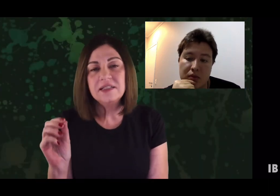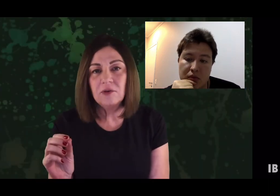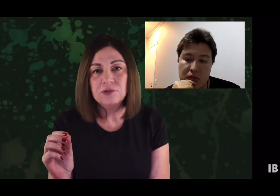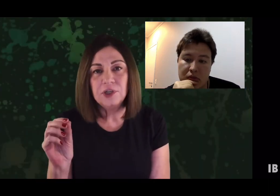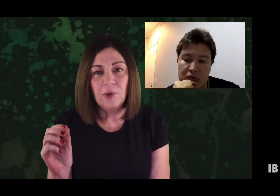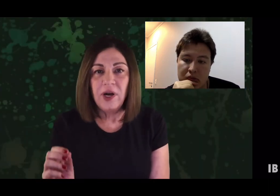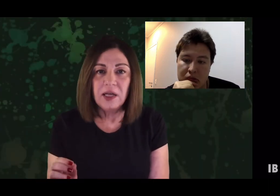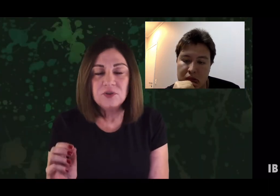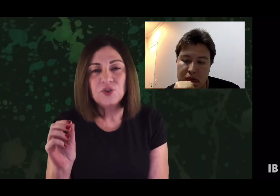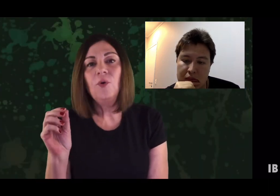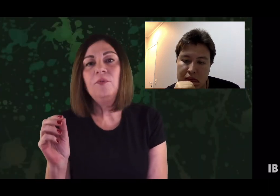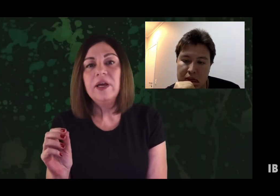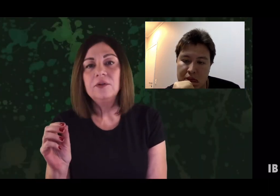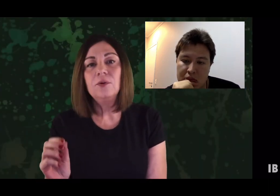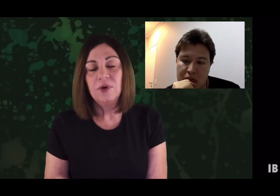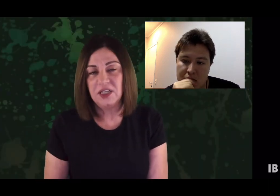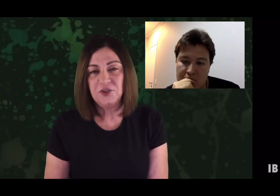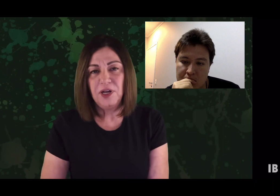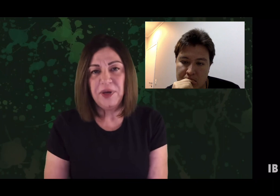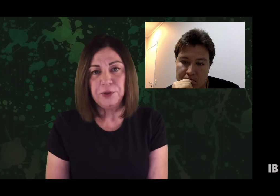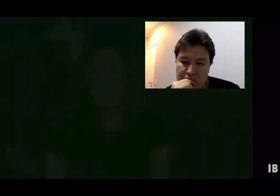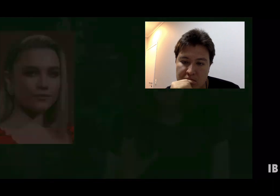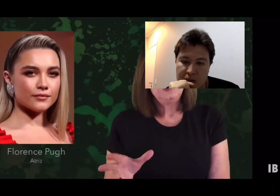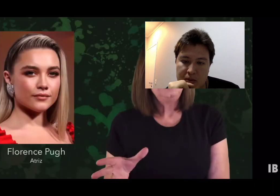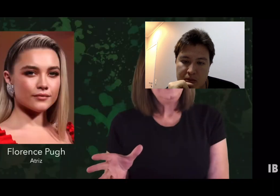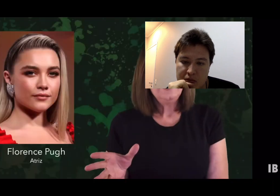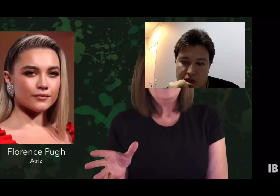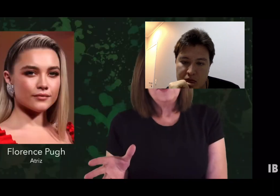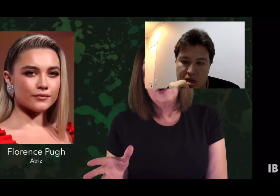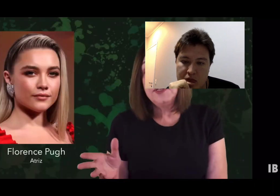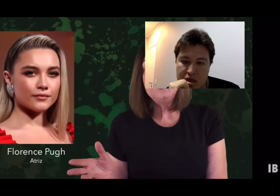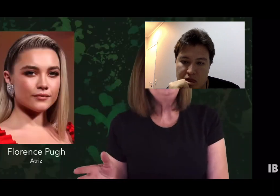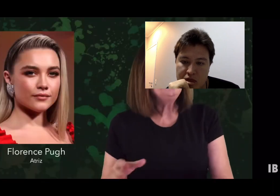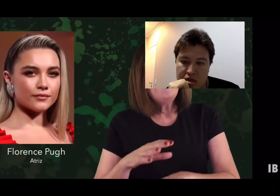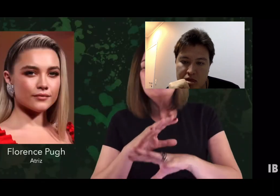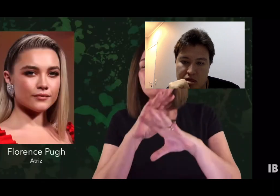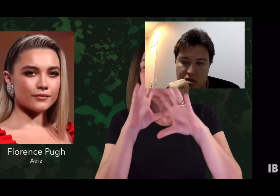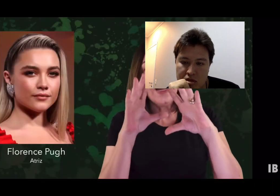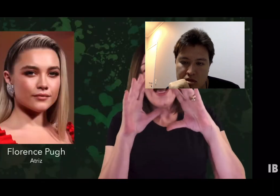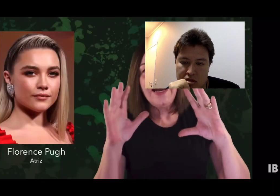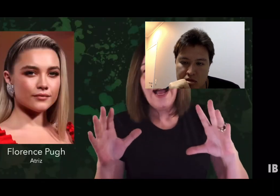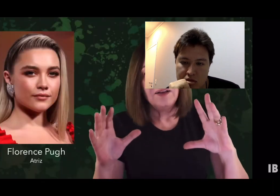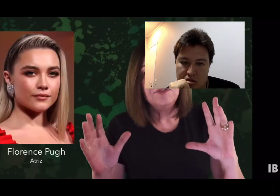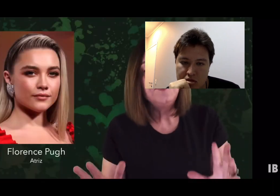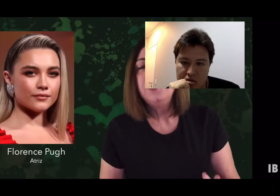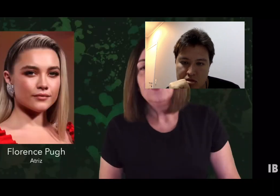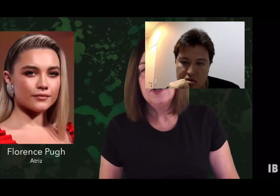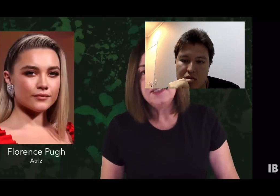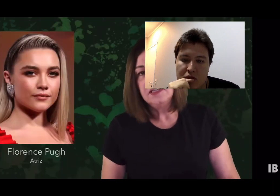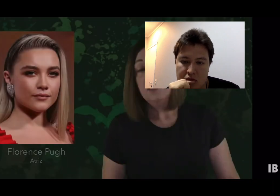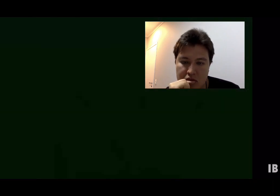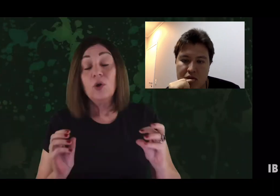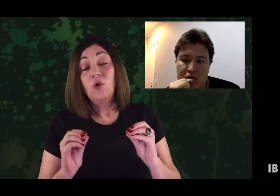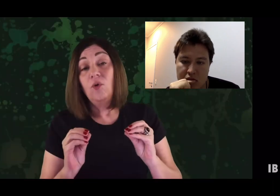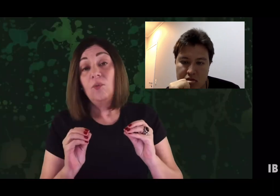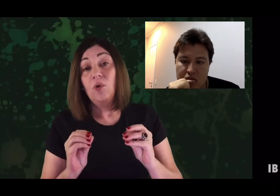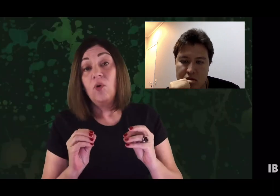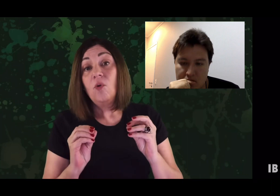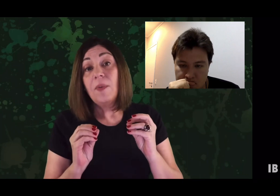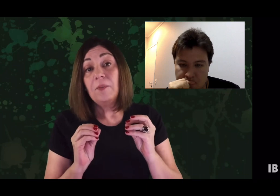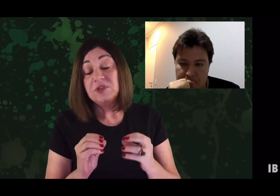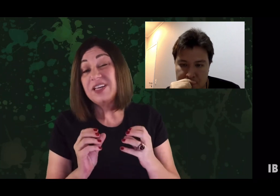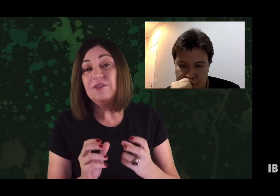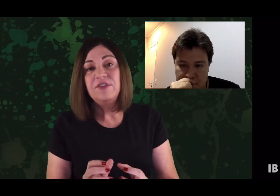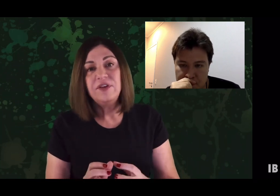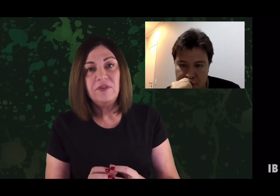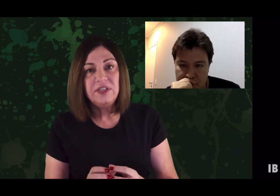um casal de namorados rompendo o relacionamento. A gente tem a Florence Pugh, maravilhosa, como